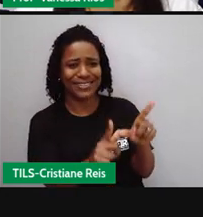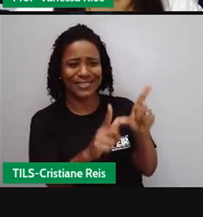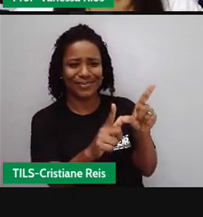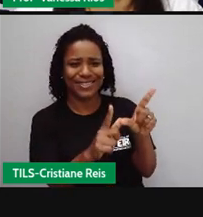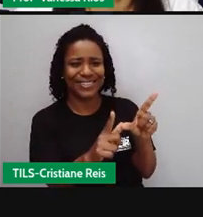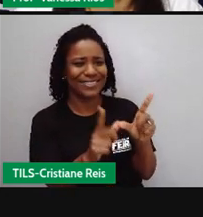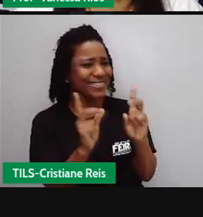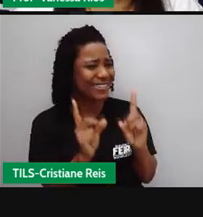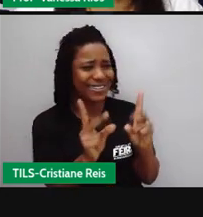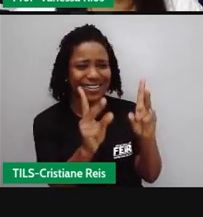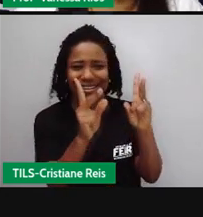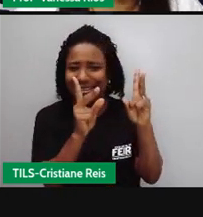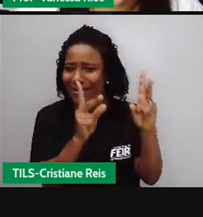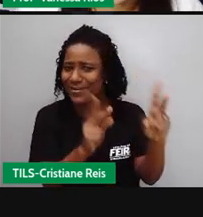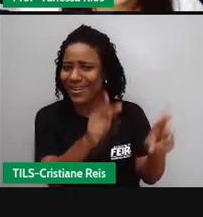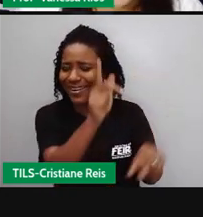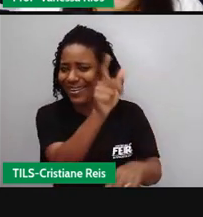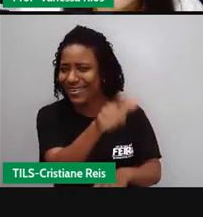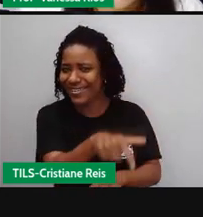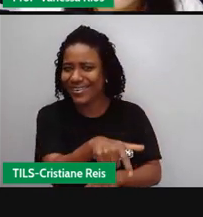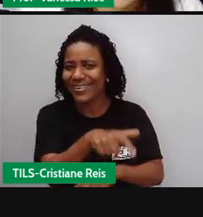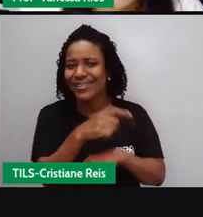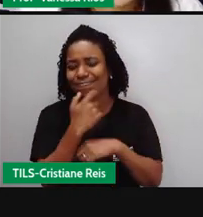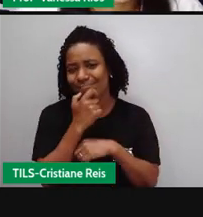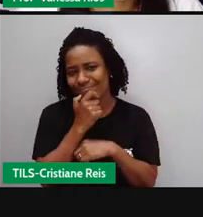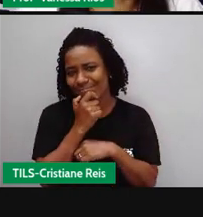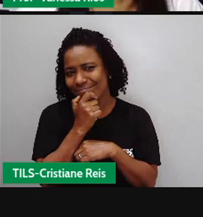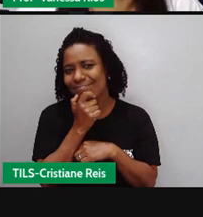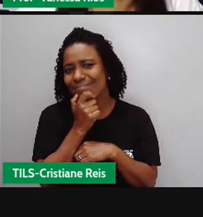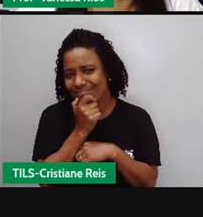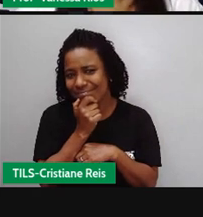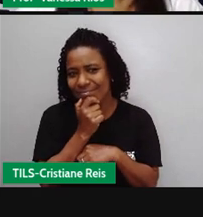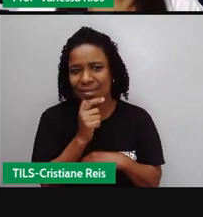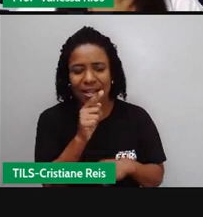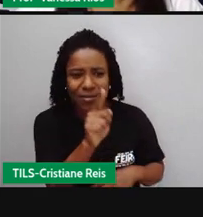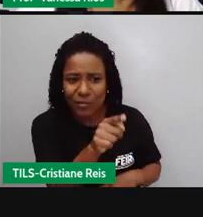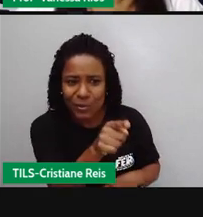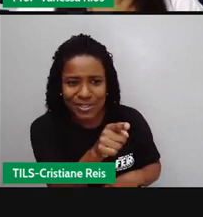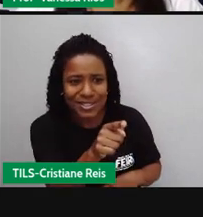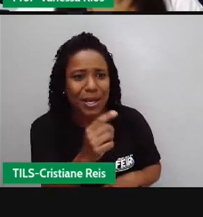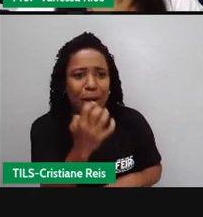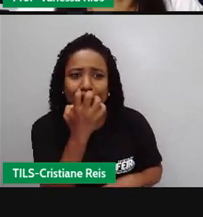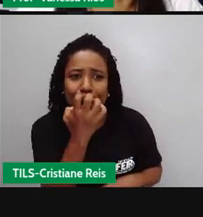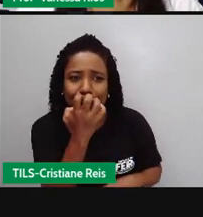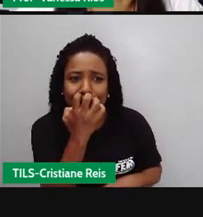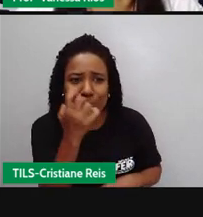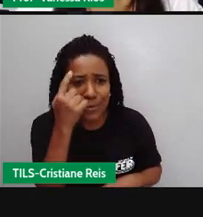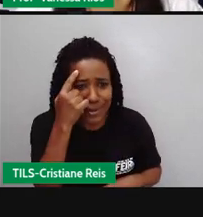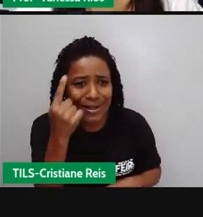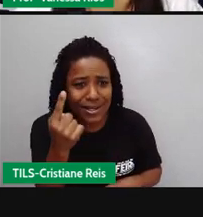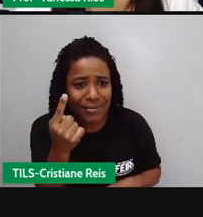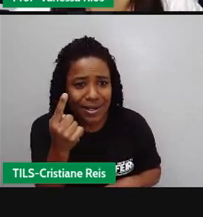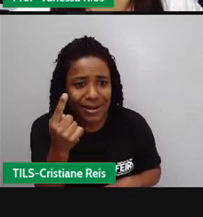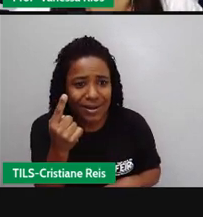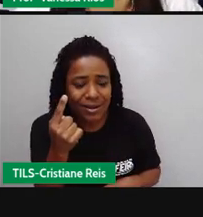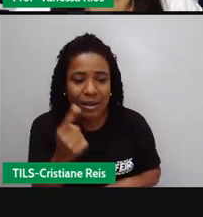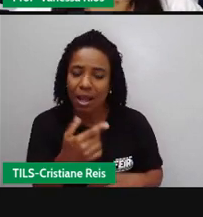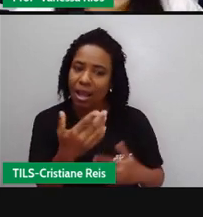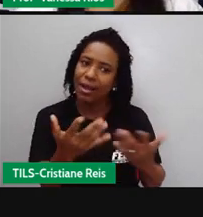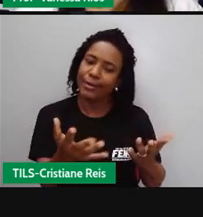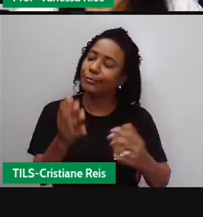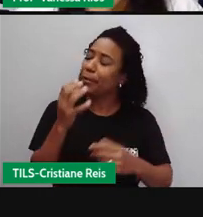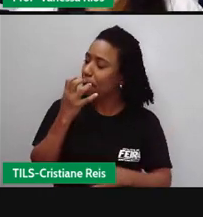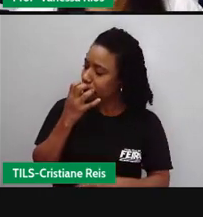você não tinha um cachorro? o Cusca morreu e faz 20